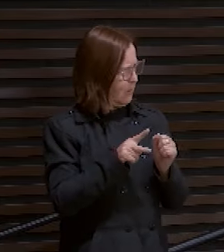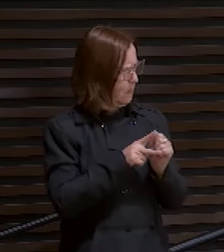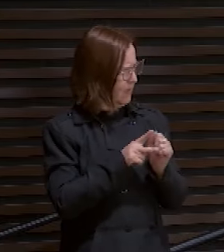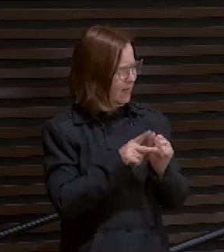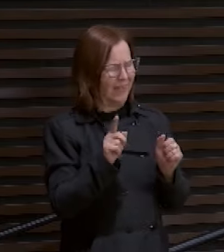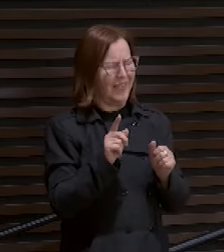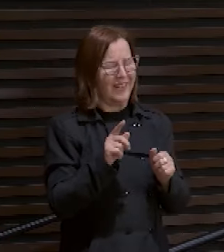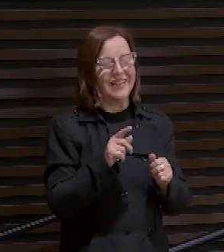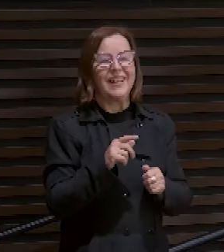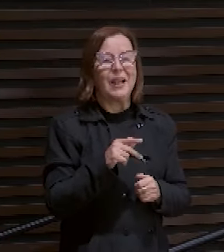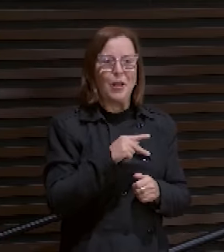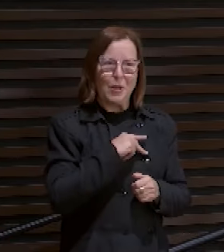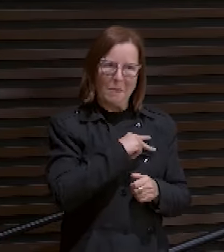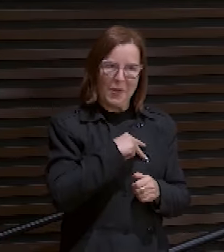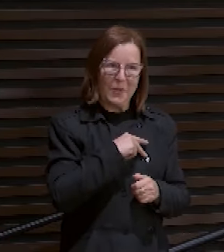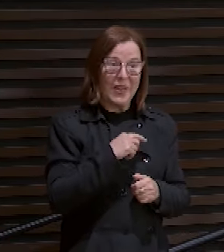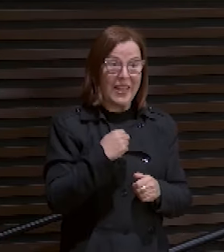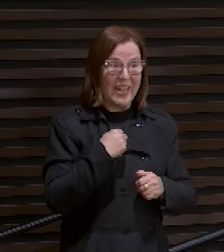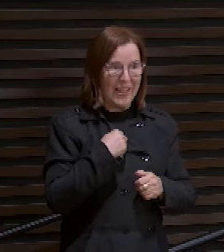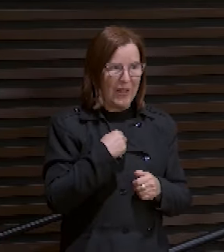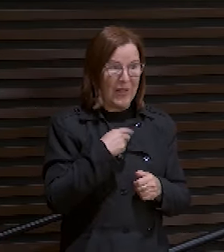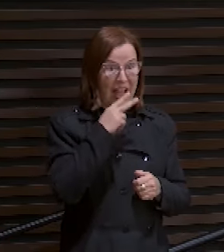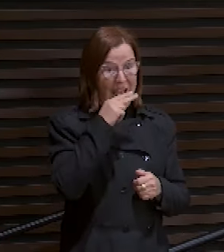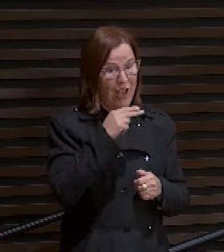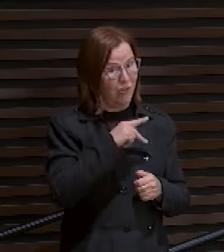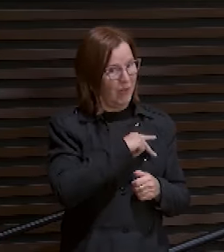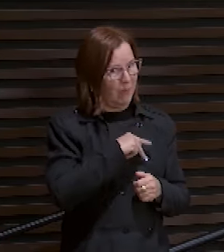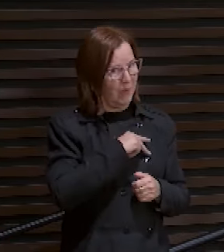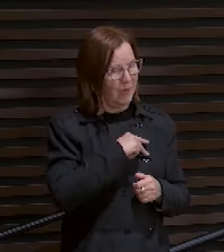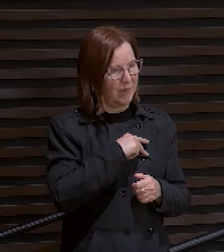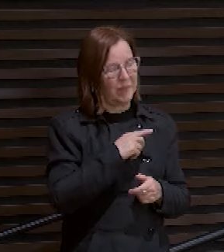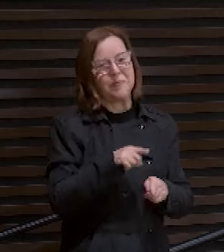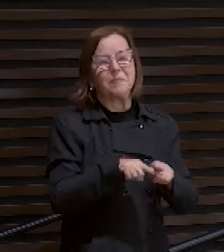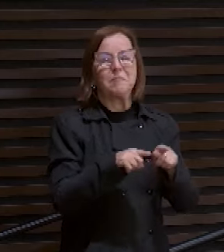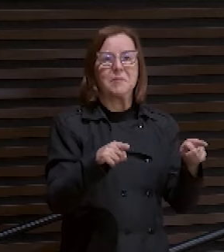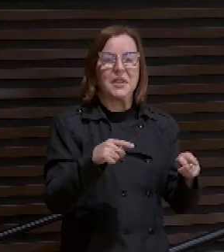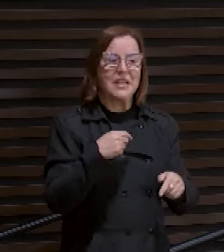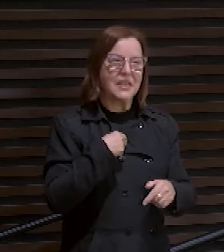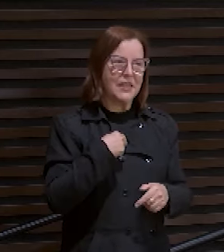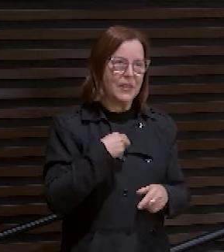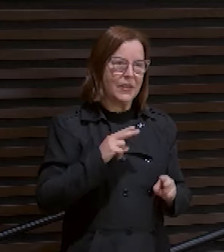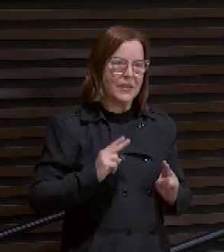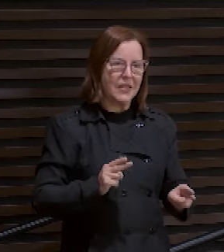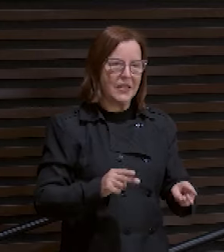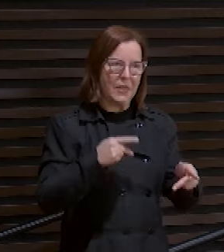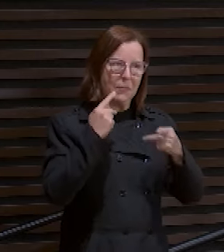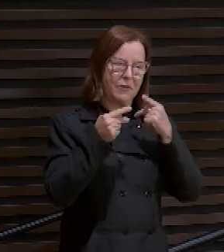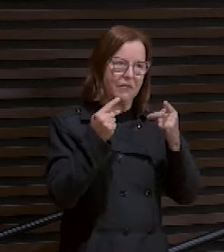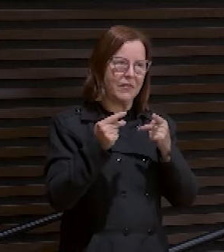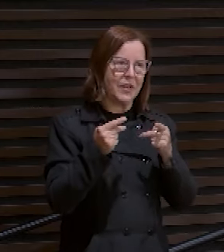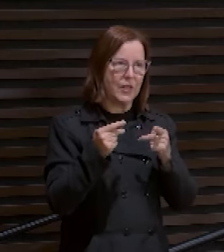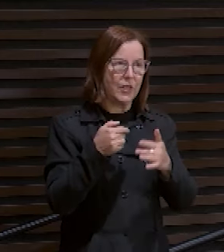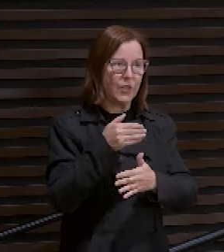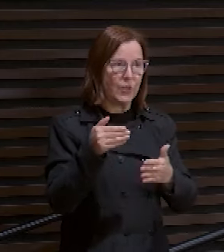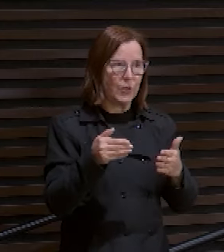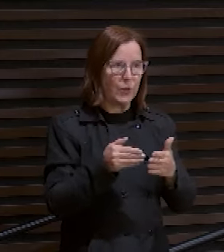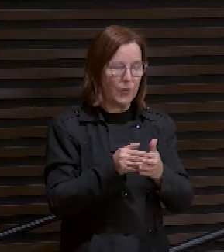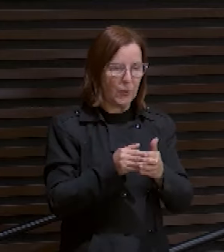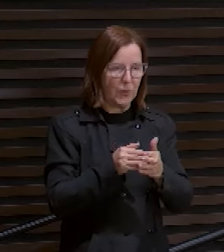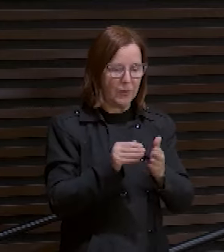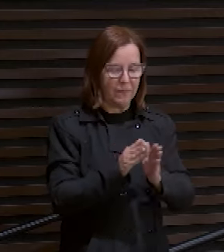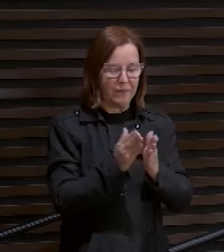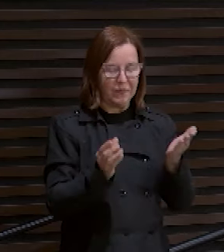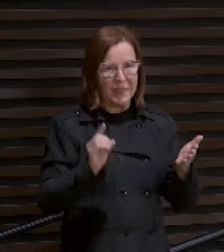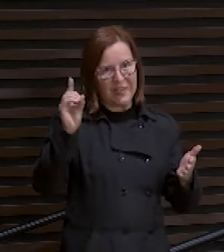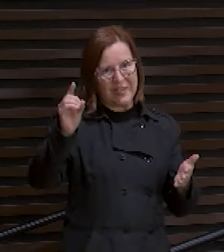Paulo. Eu tenho um cheiro de Paulo aqui. Mas eu costumo dizer que toda a escritura é inspirada por